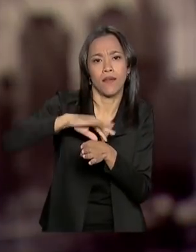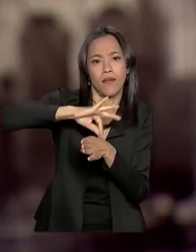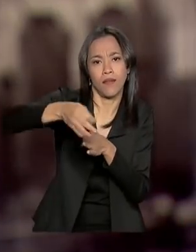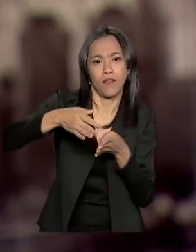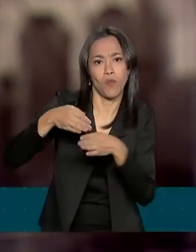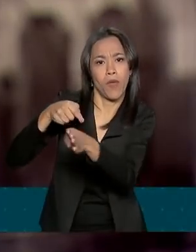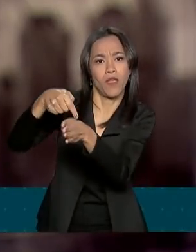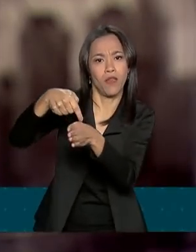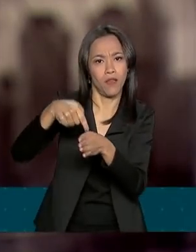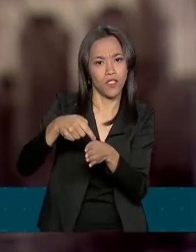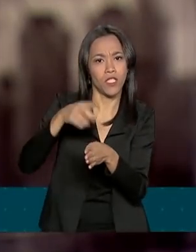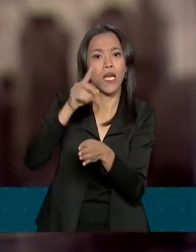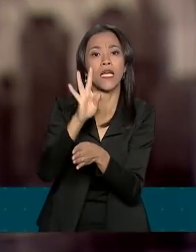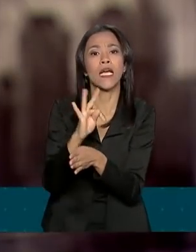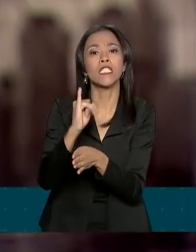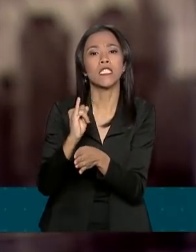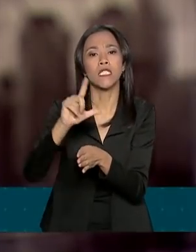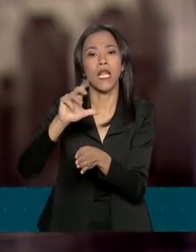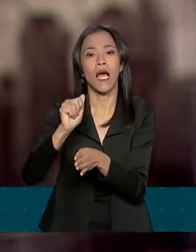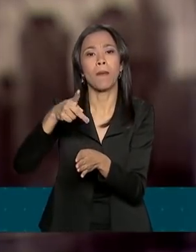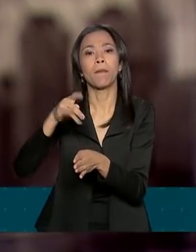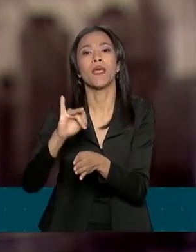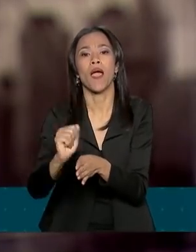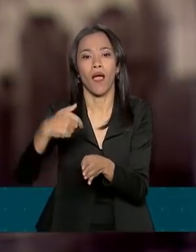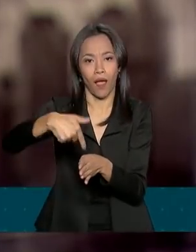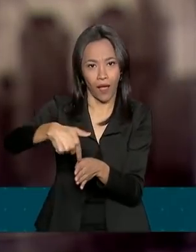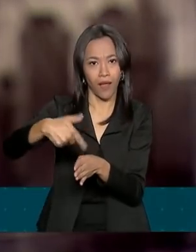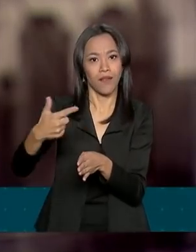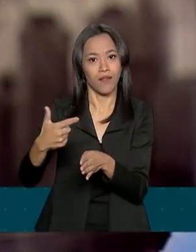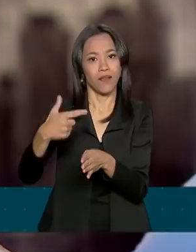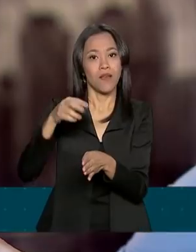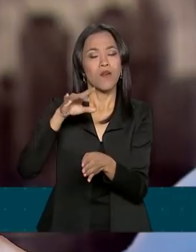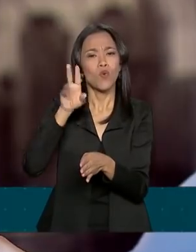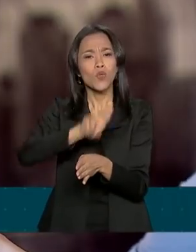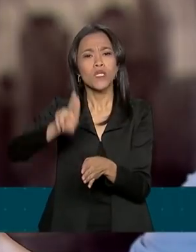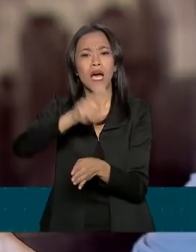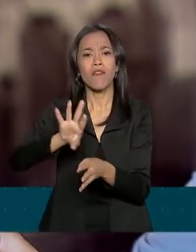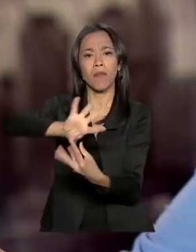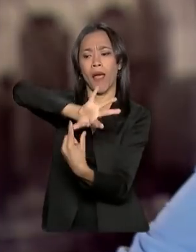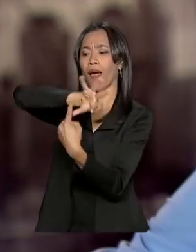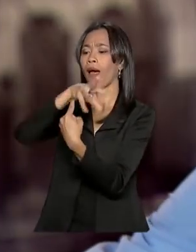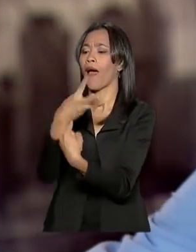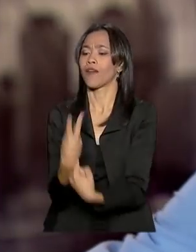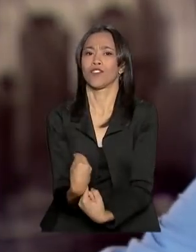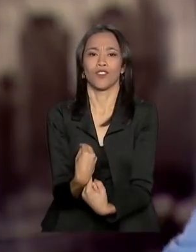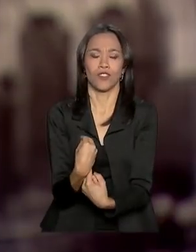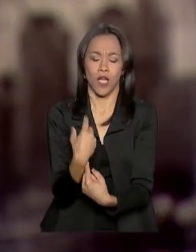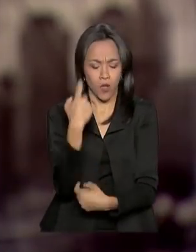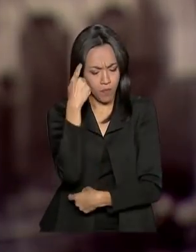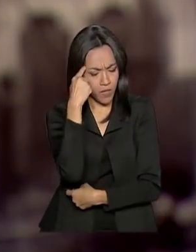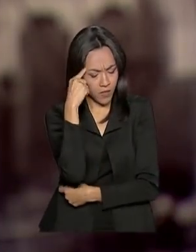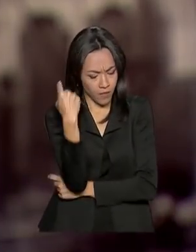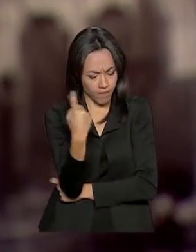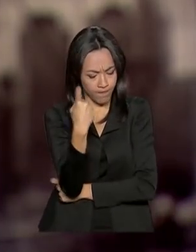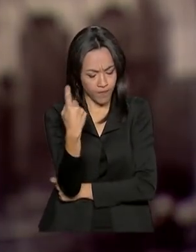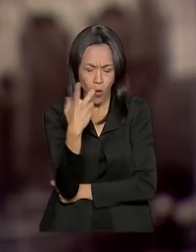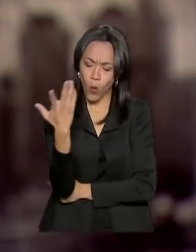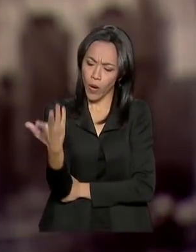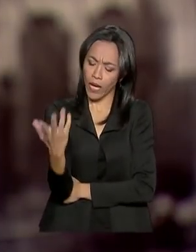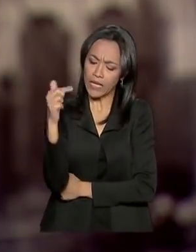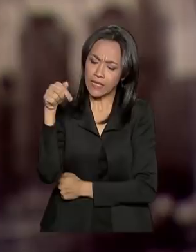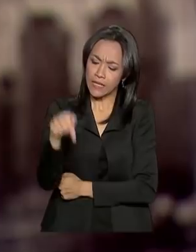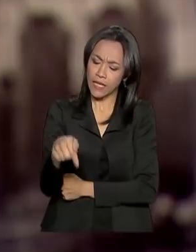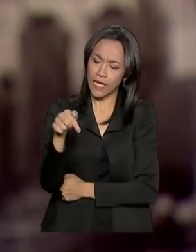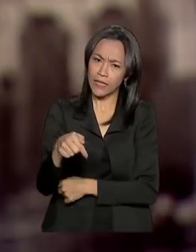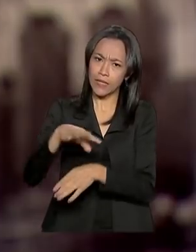o uso da pele da tilápia como para fins de artesanato. E aí me veio essa pergunta. Se essa pele